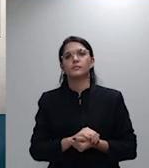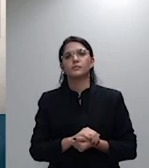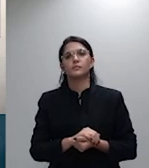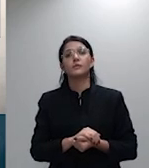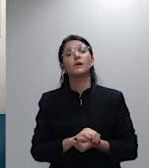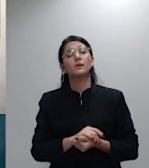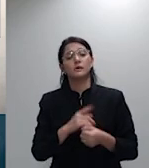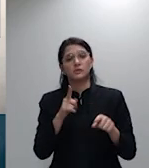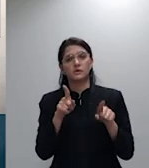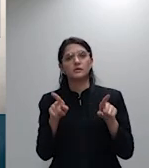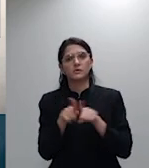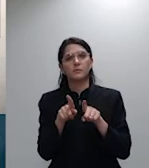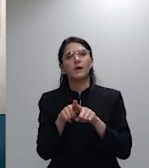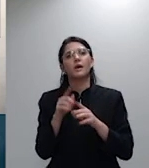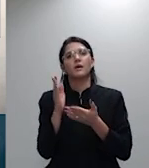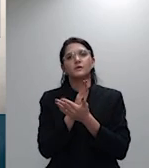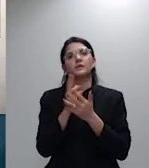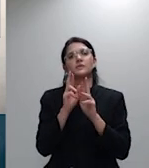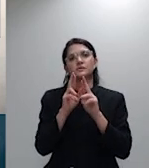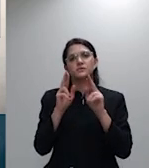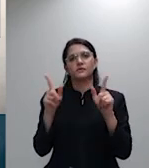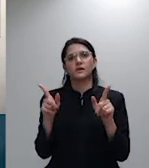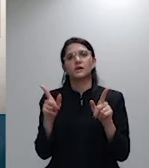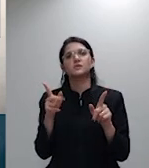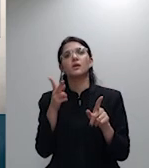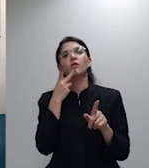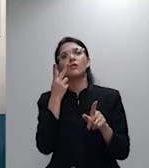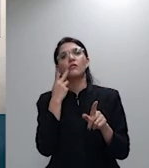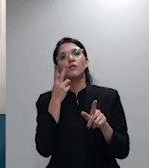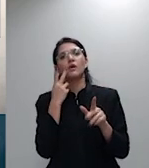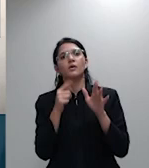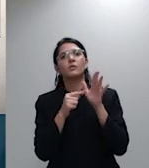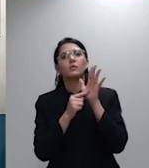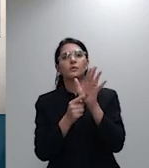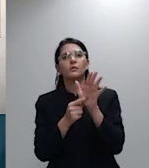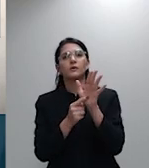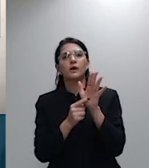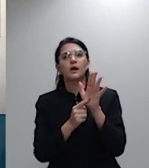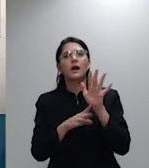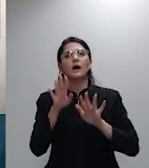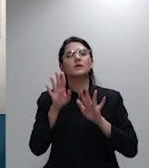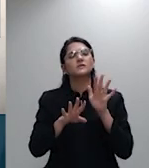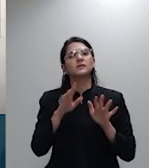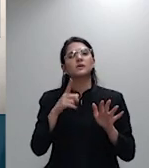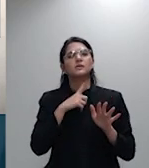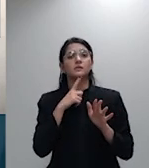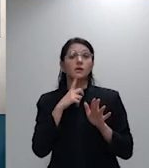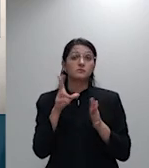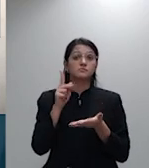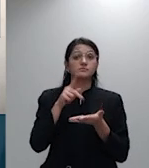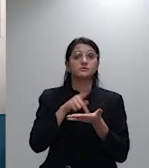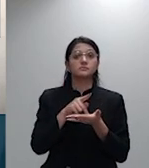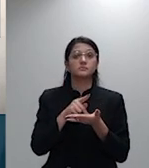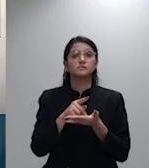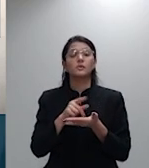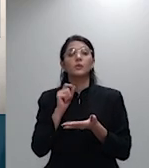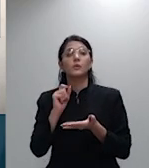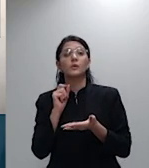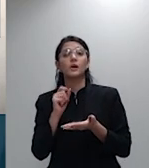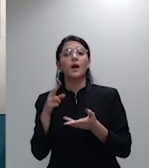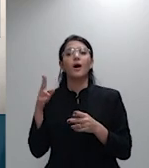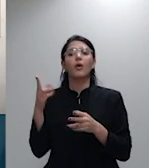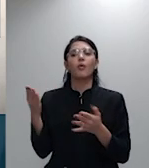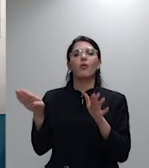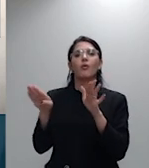litígio original em suma o litígio original envolveu a pretensão de condenar a casconômica ao pagamento de indenização por danos materiais